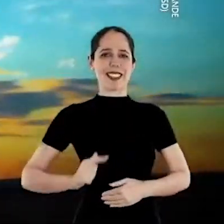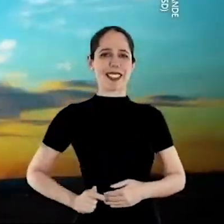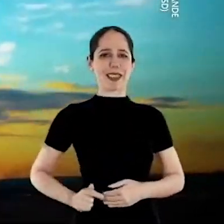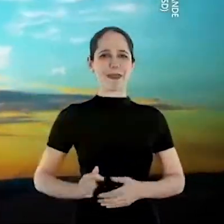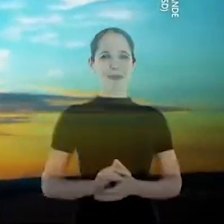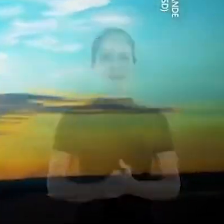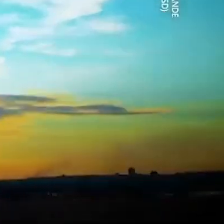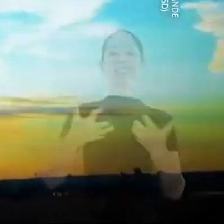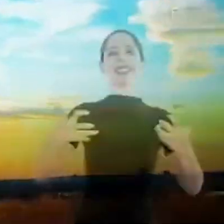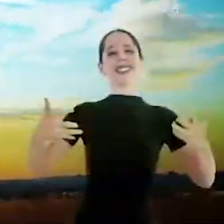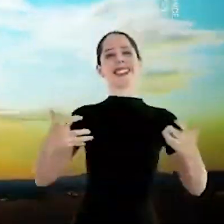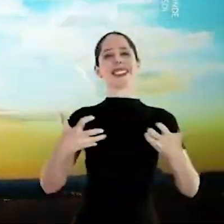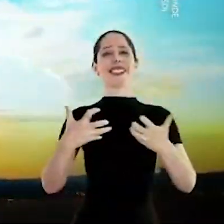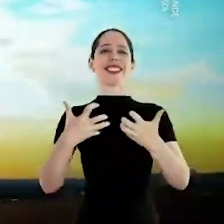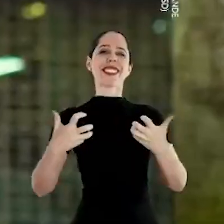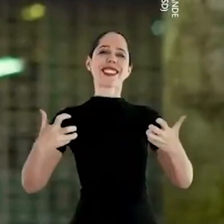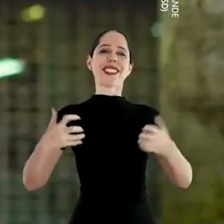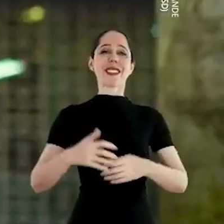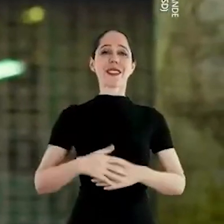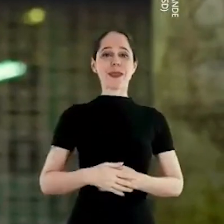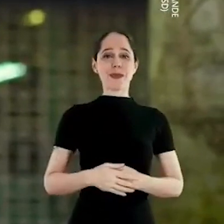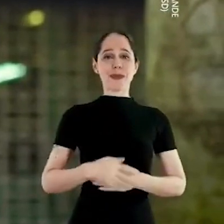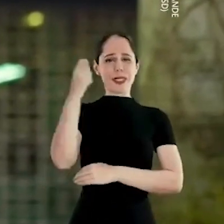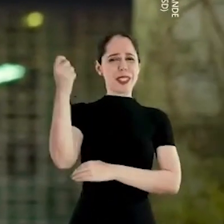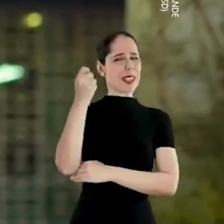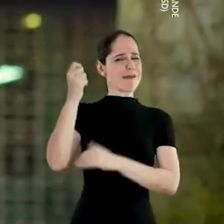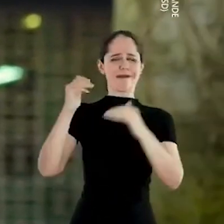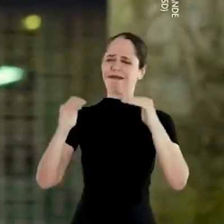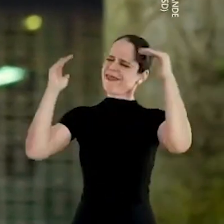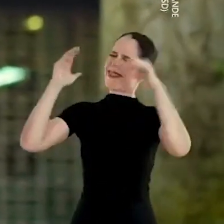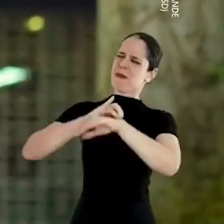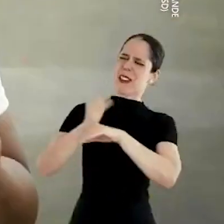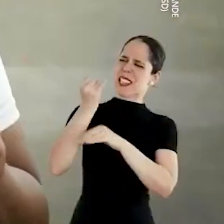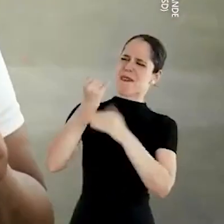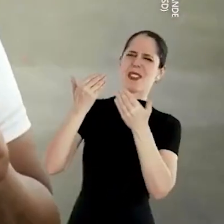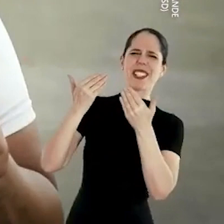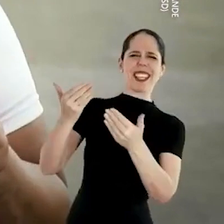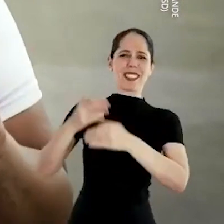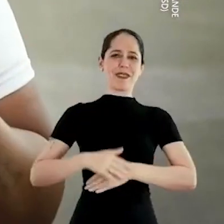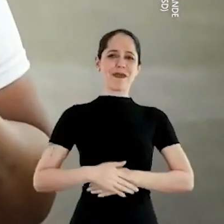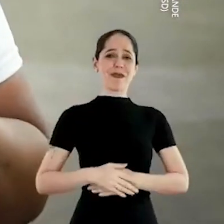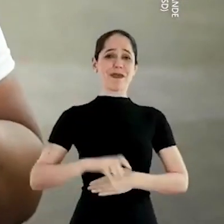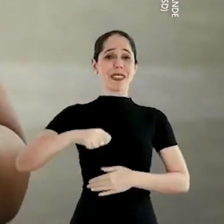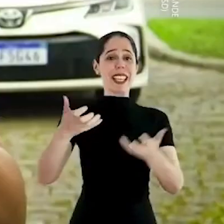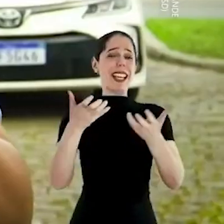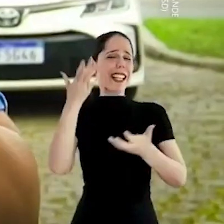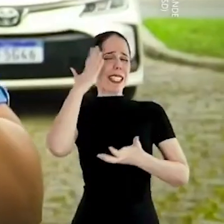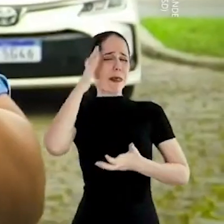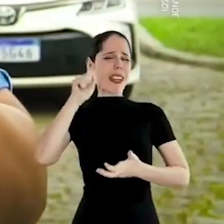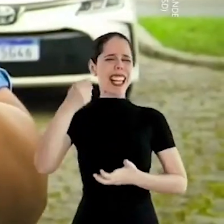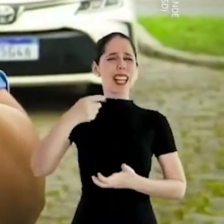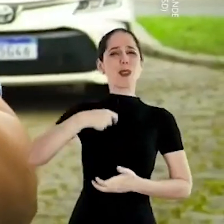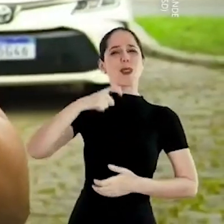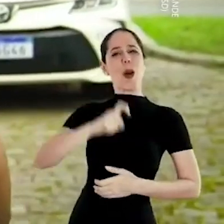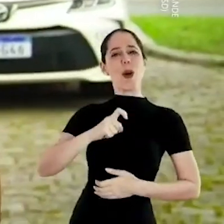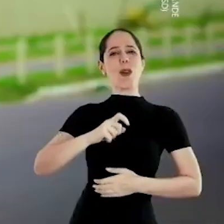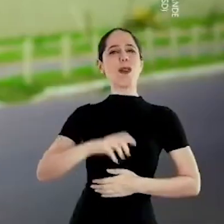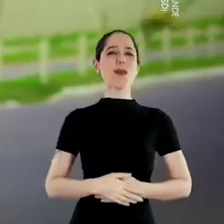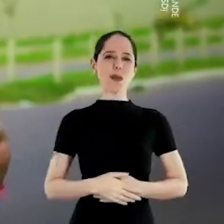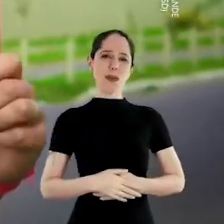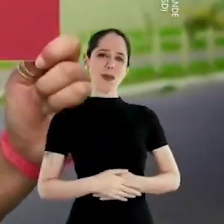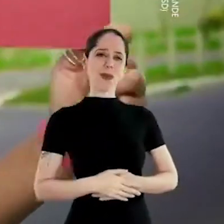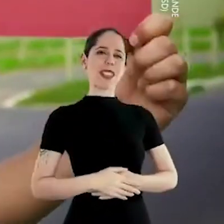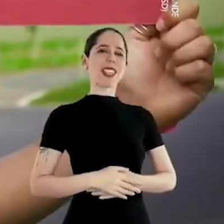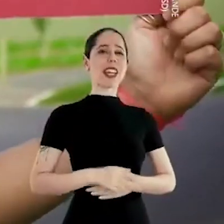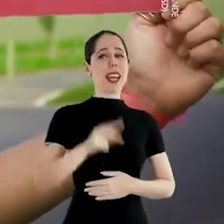Eduardo 45, o Rio Grande fala mais alto. Quem quiser saber quem sou,